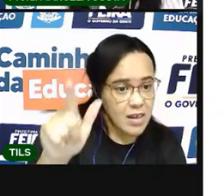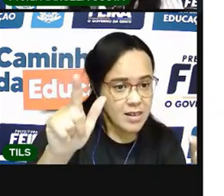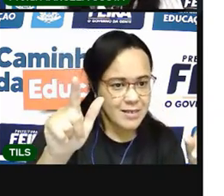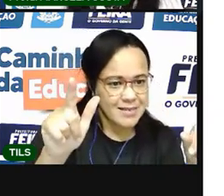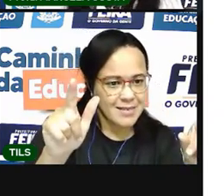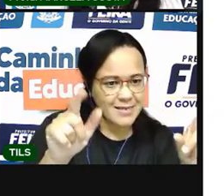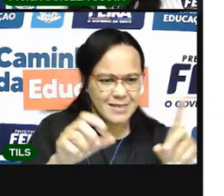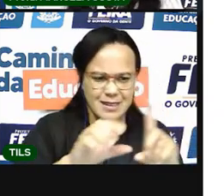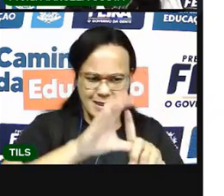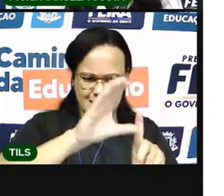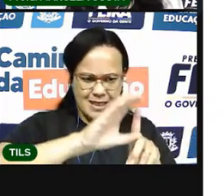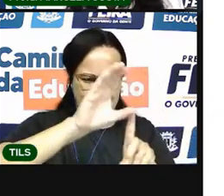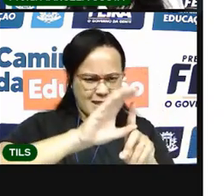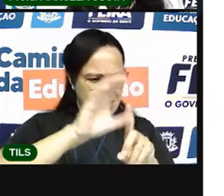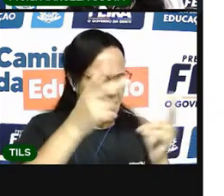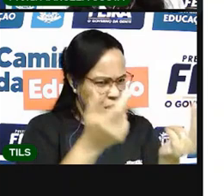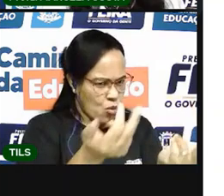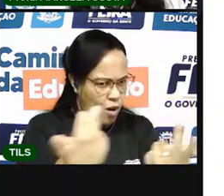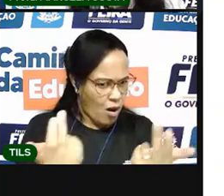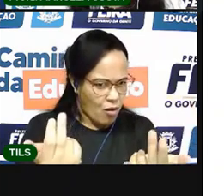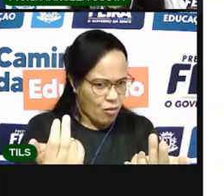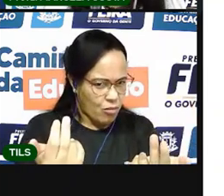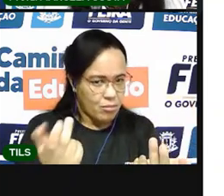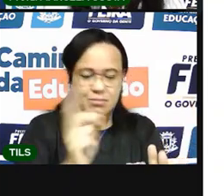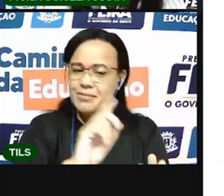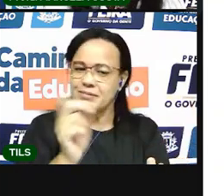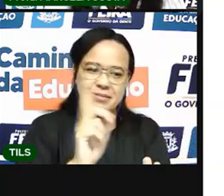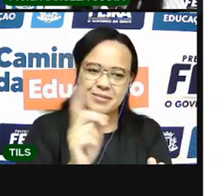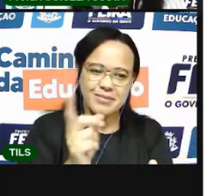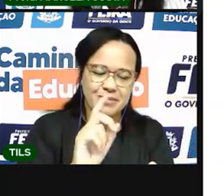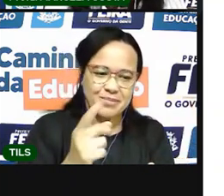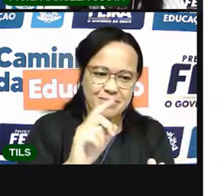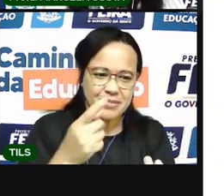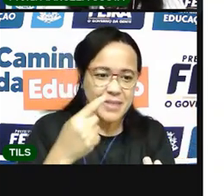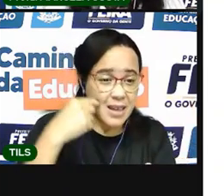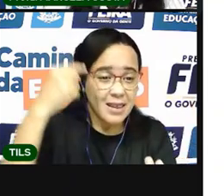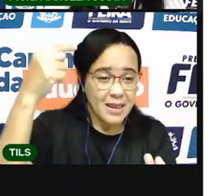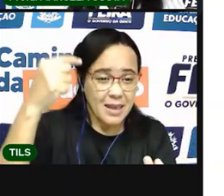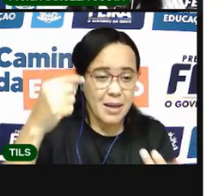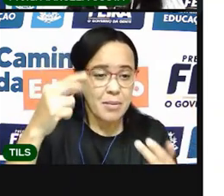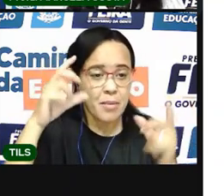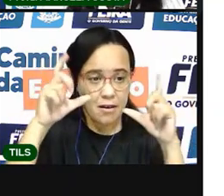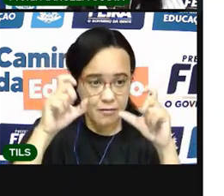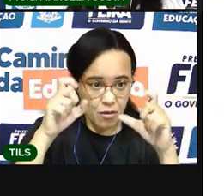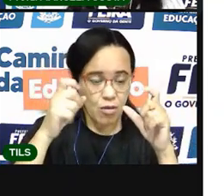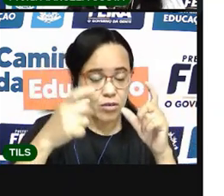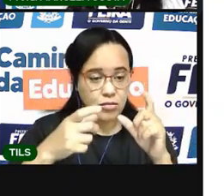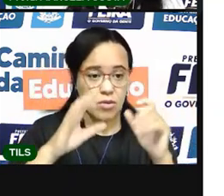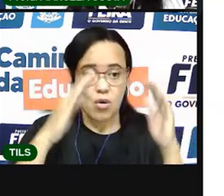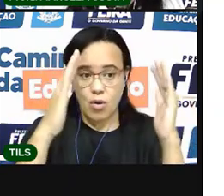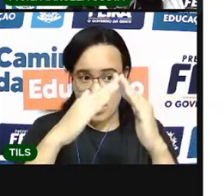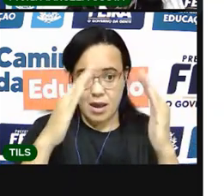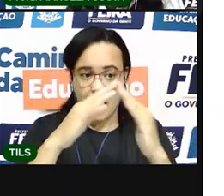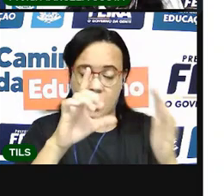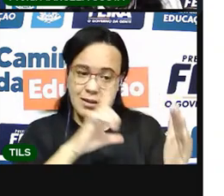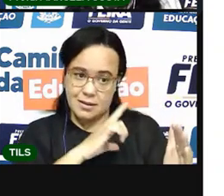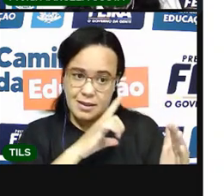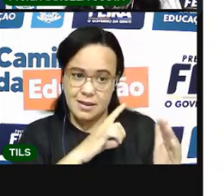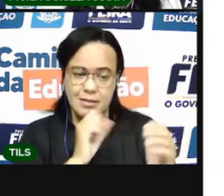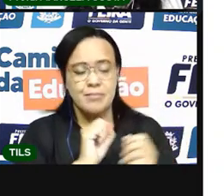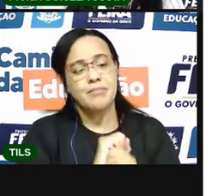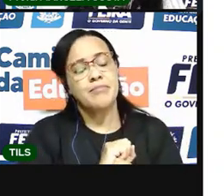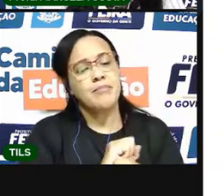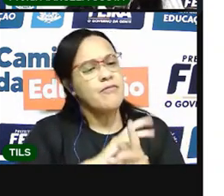a gente costuma usar. É diferente desse calendário que eu mostrei para vocês. Que tem aí na casa de vocês. Sabe por quê?